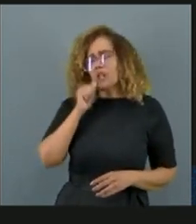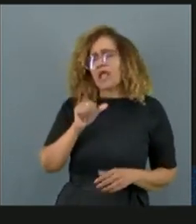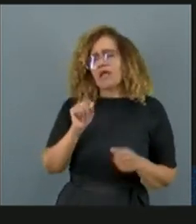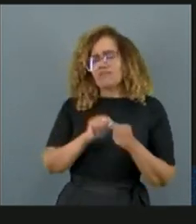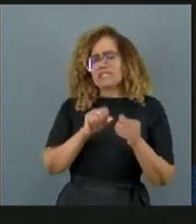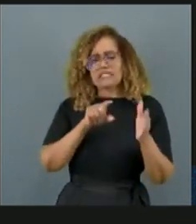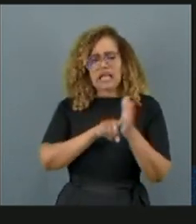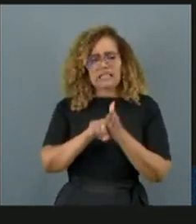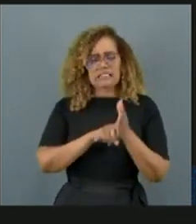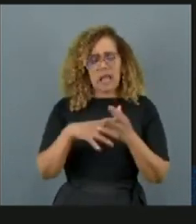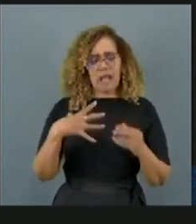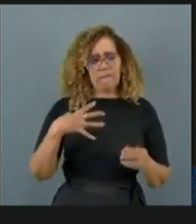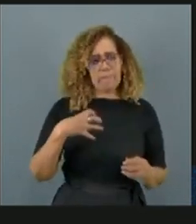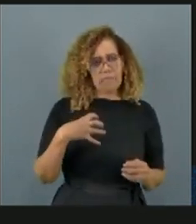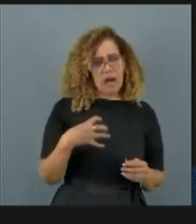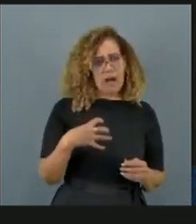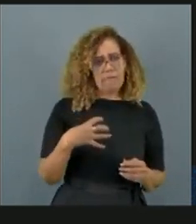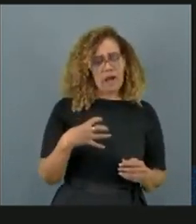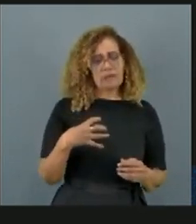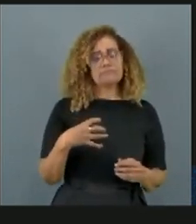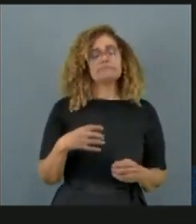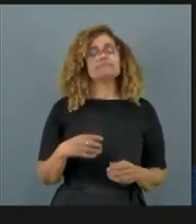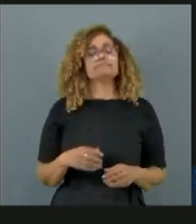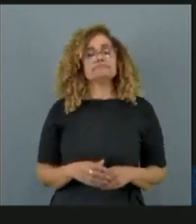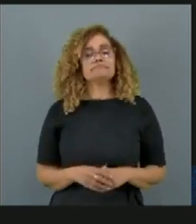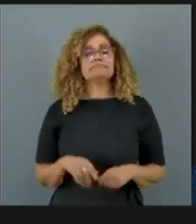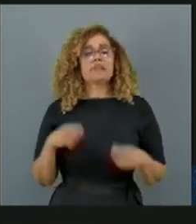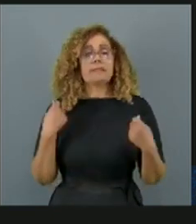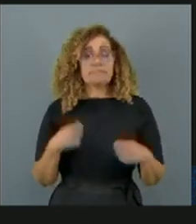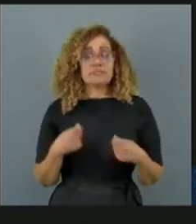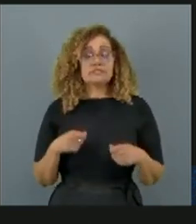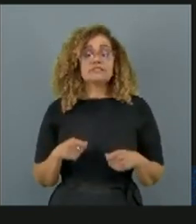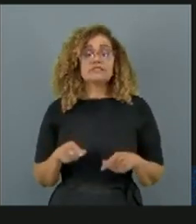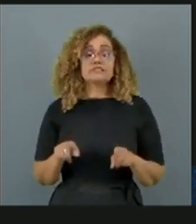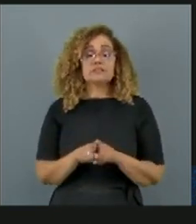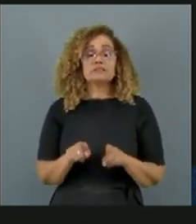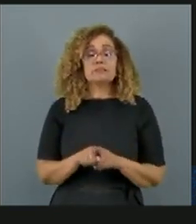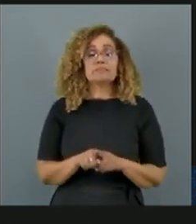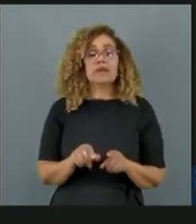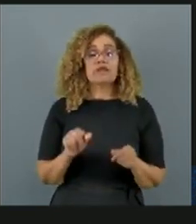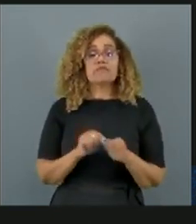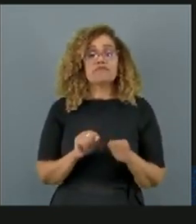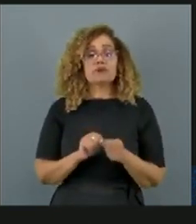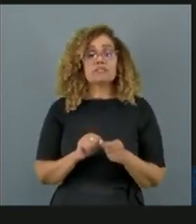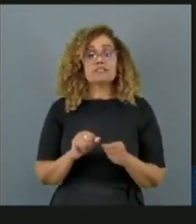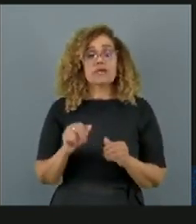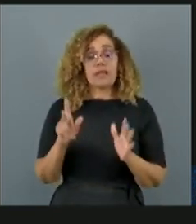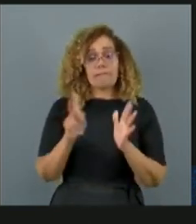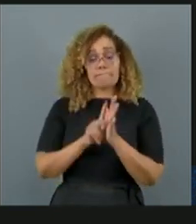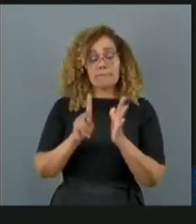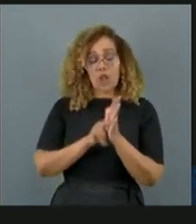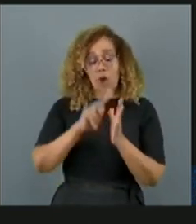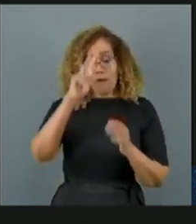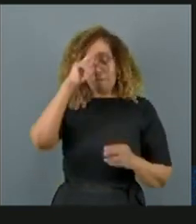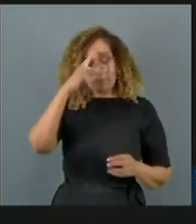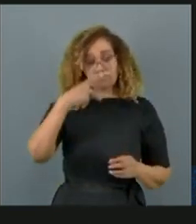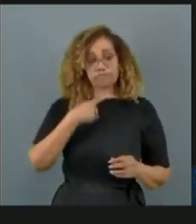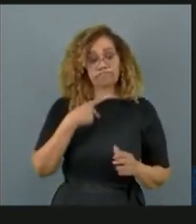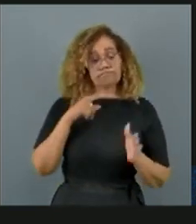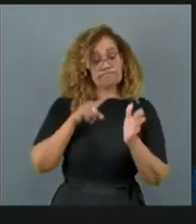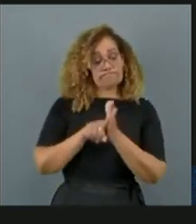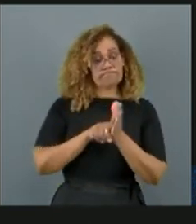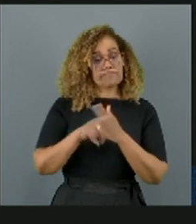exame da mama, que faça a própria, o próprio autoexame, nós estamos